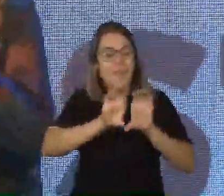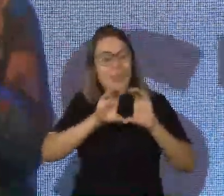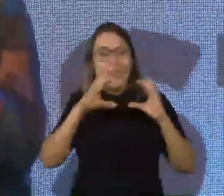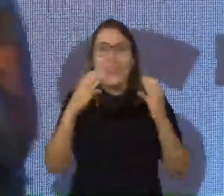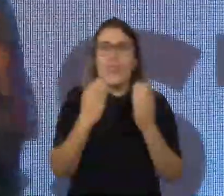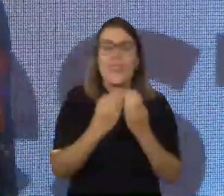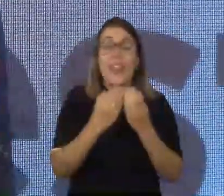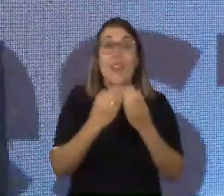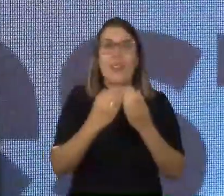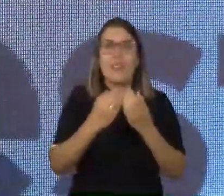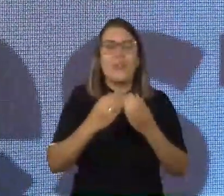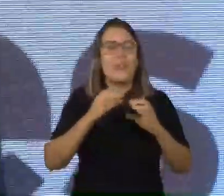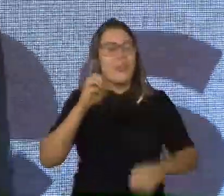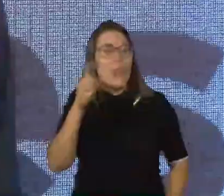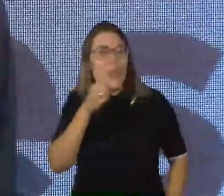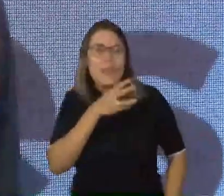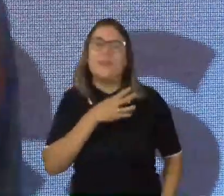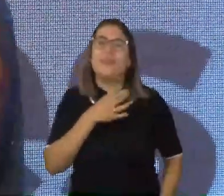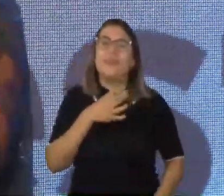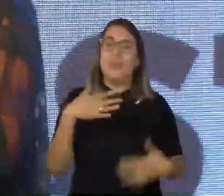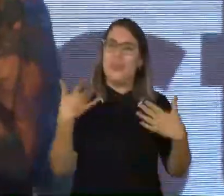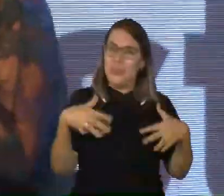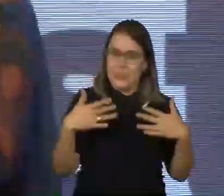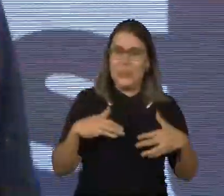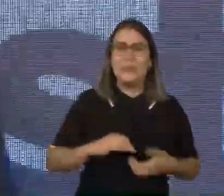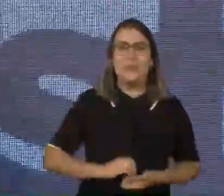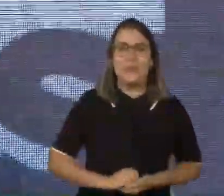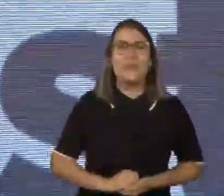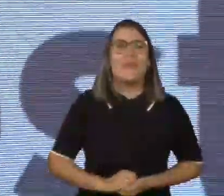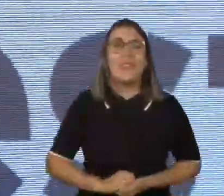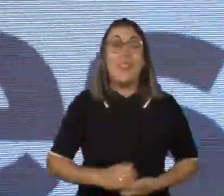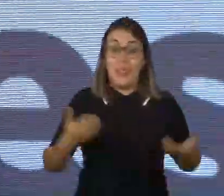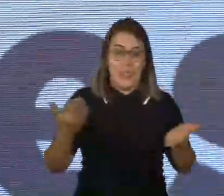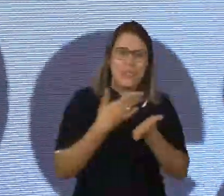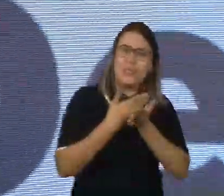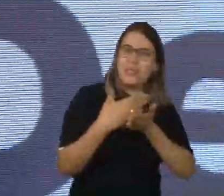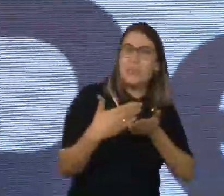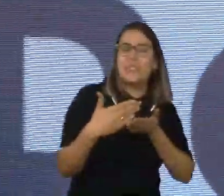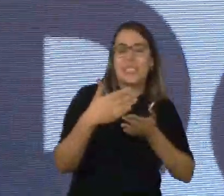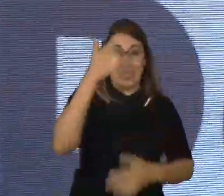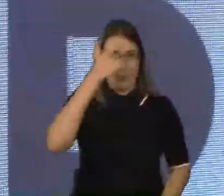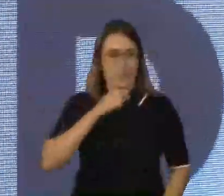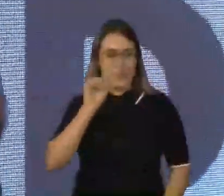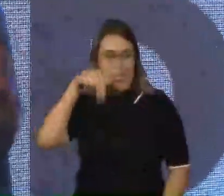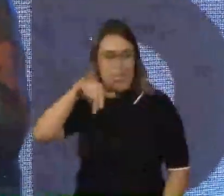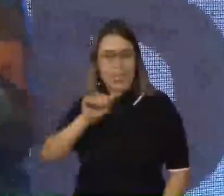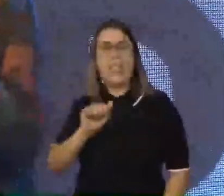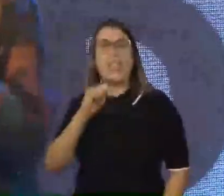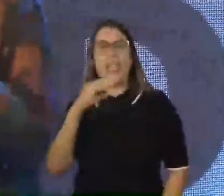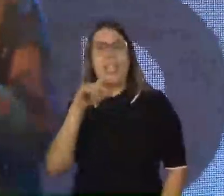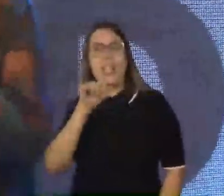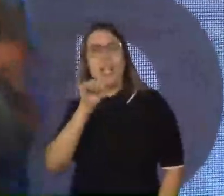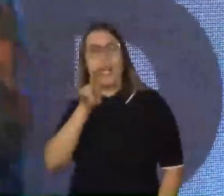inovador e está maravilhoso, com uma audiência absurda. Então, vamos começar. Eu sou Ana Cláudia, eu sou uma